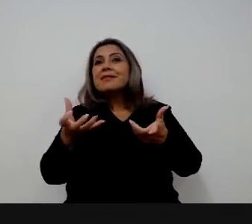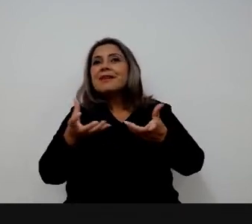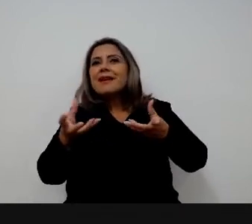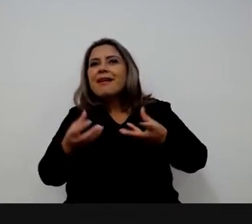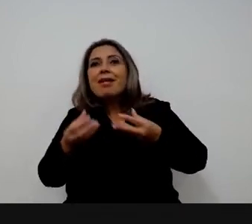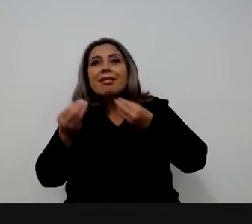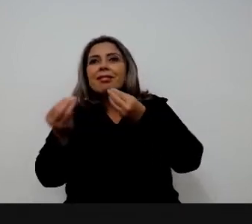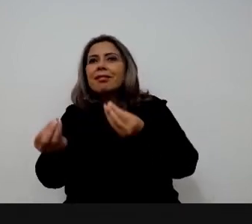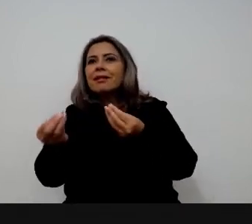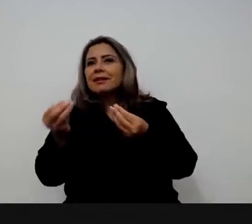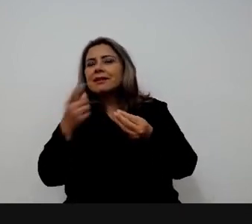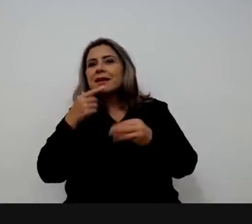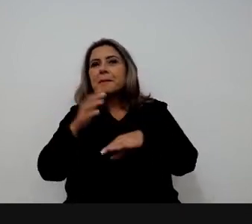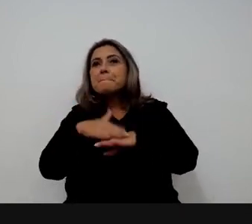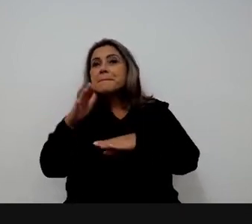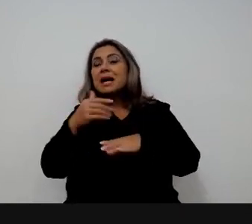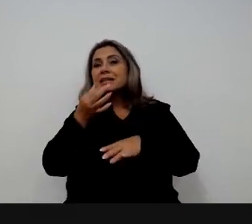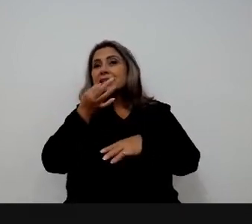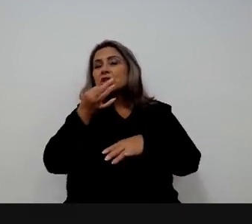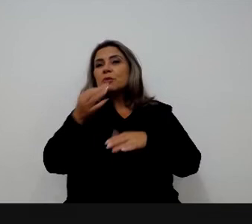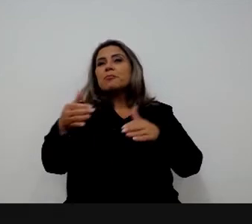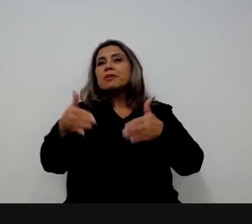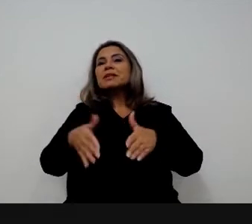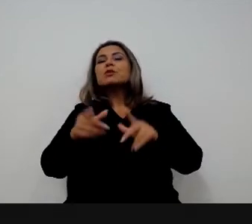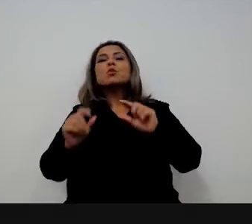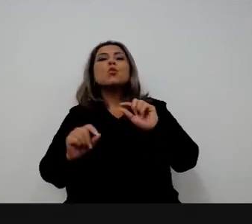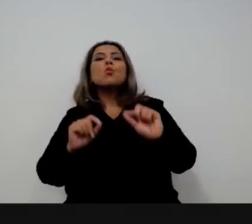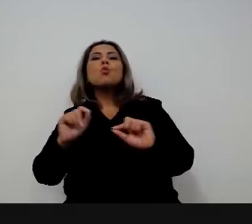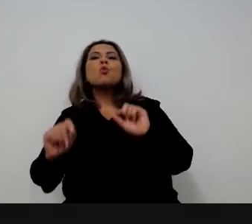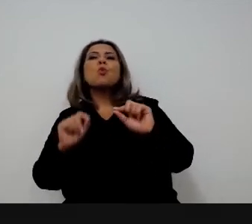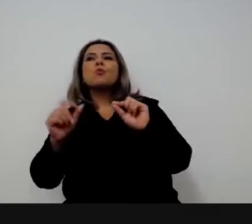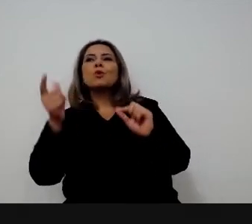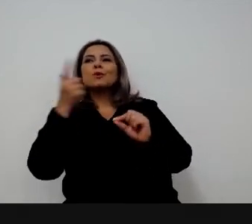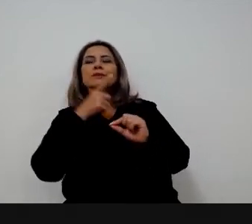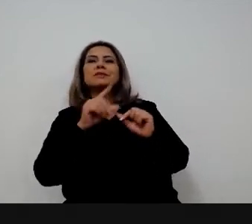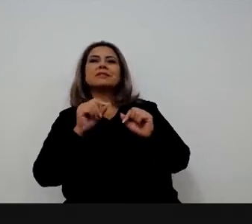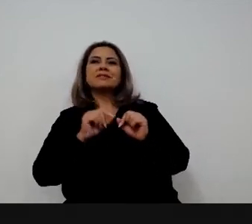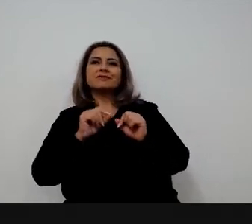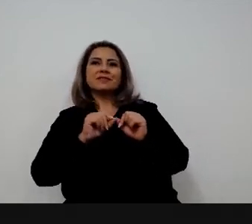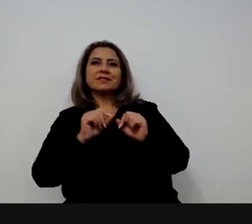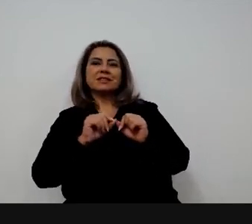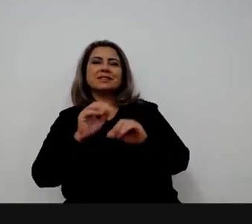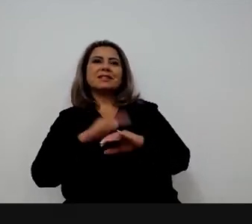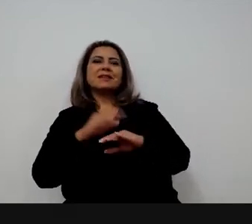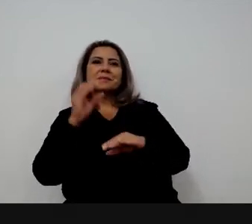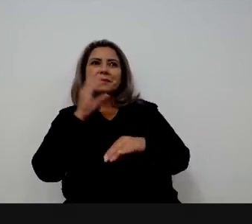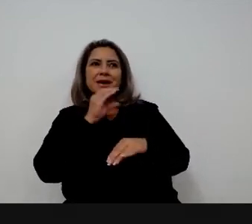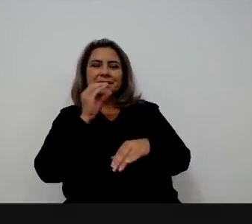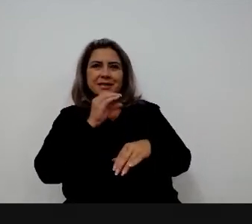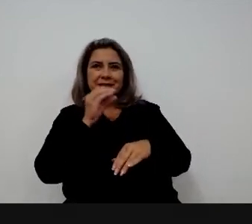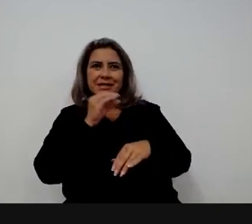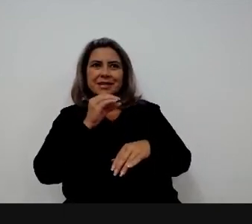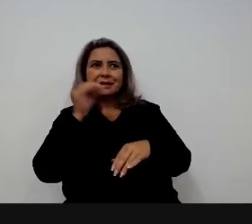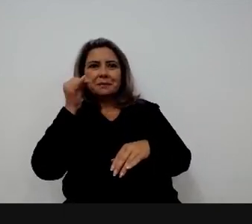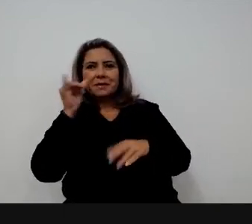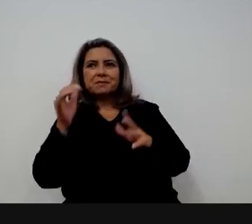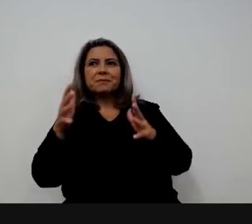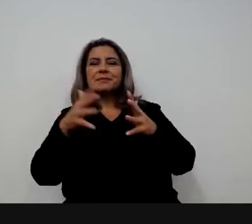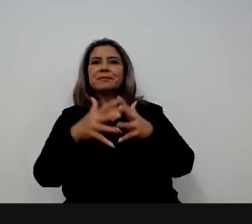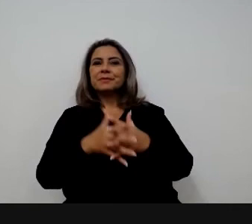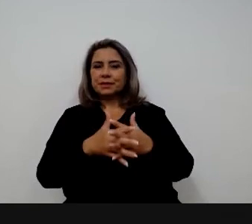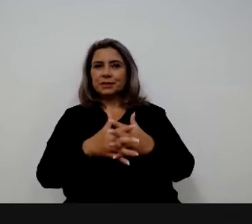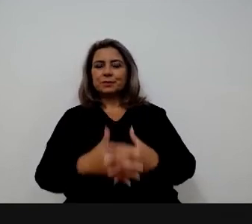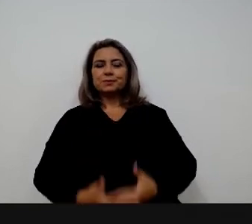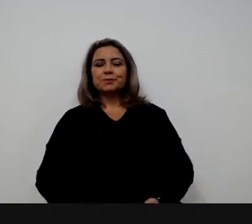nossa formulação de políticas mais participativa mas a gente tem que saber como que a gente consegue fazer isso da forma mais ágil e menos impeditiva